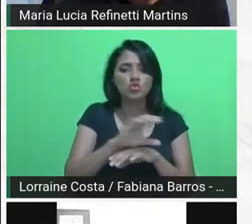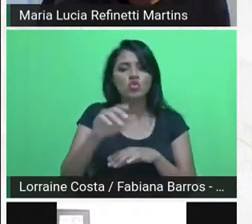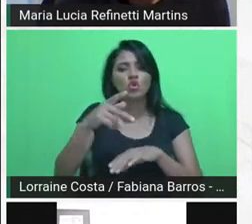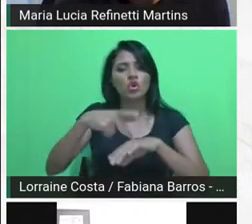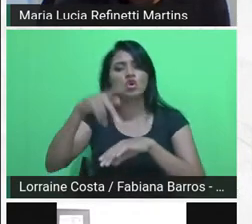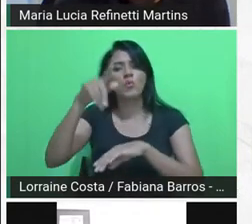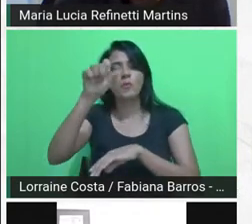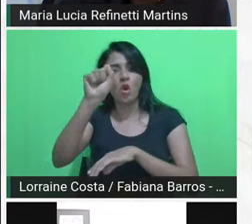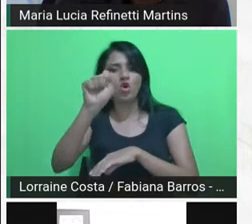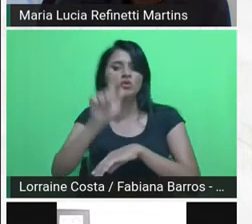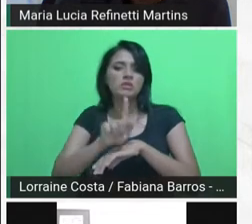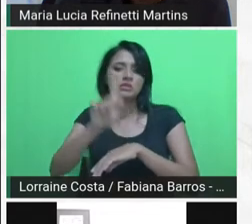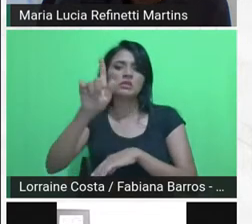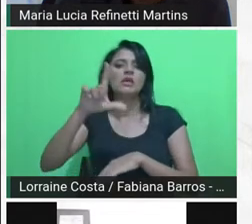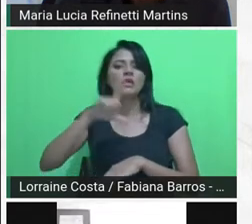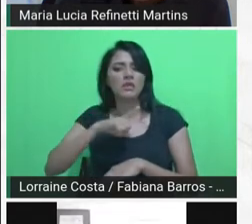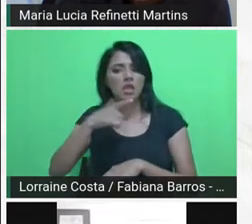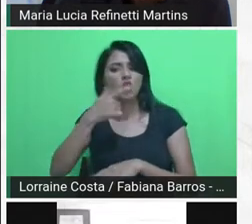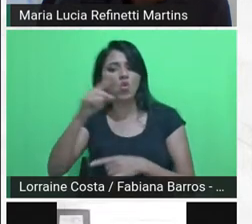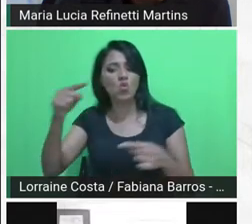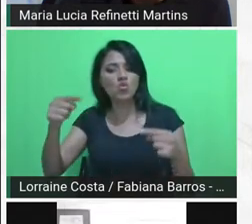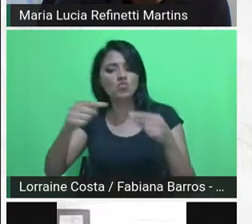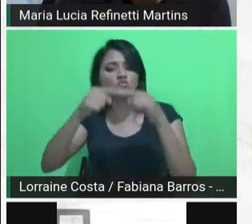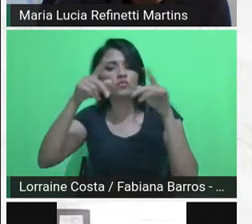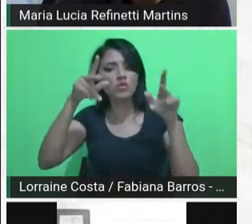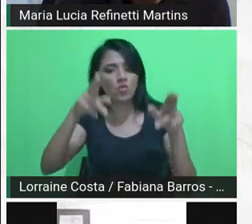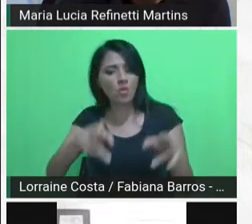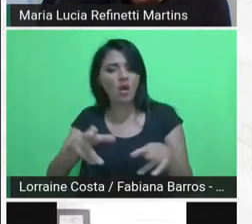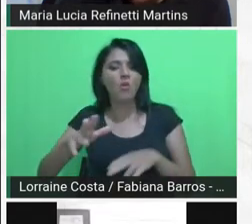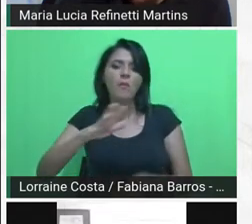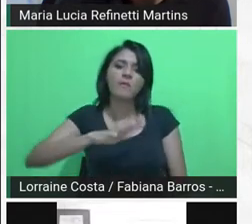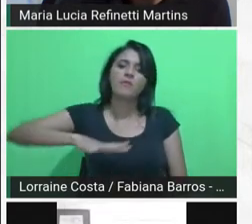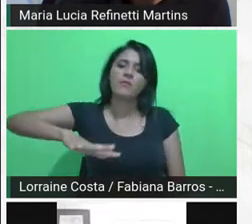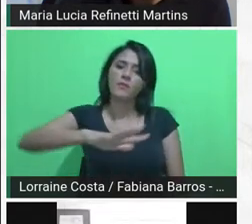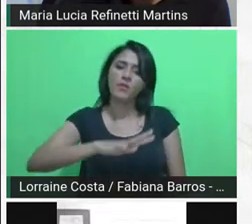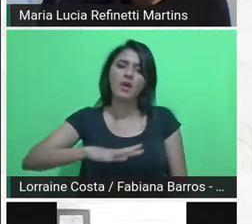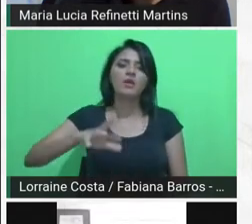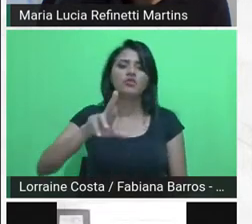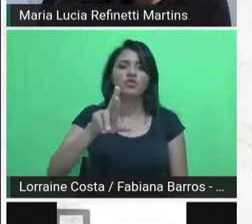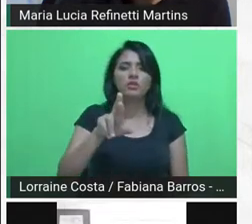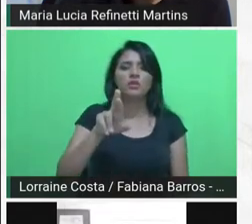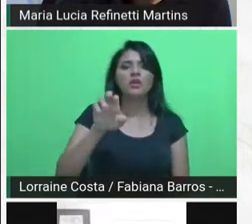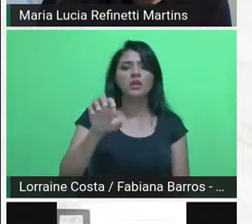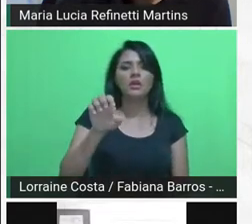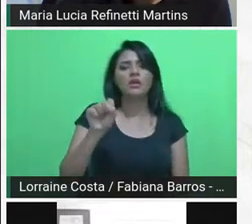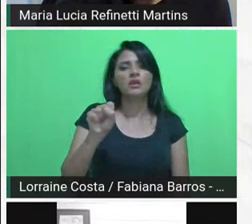equivalente para a área de residências médicas. Pode passar?